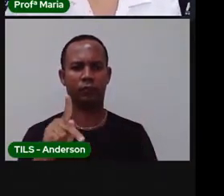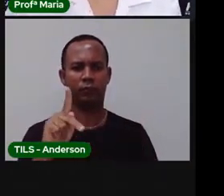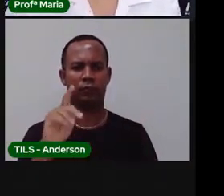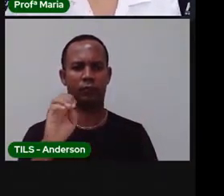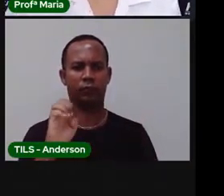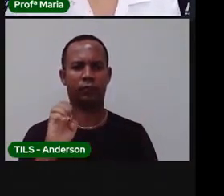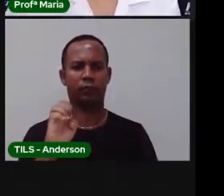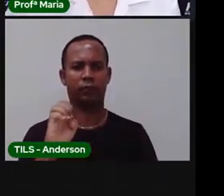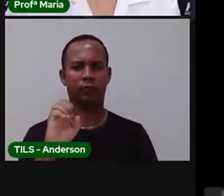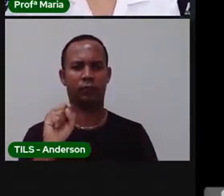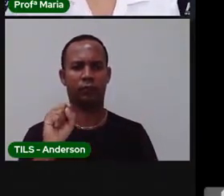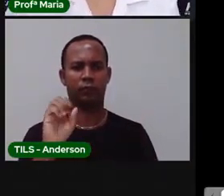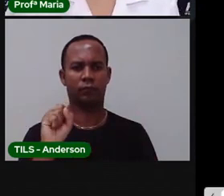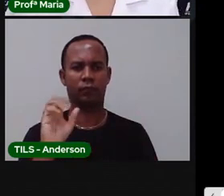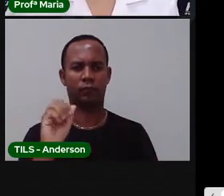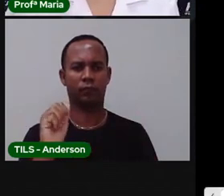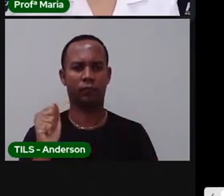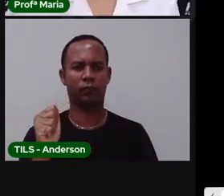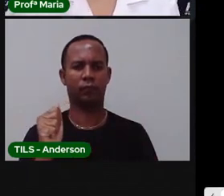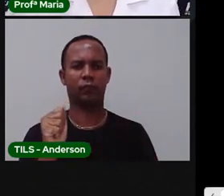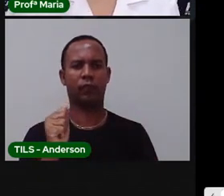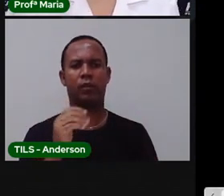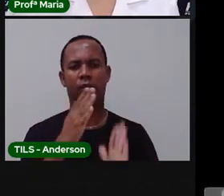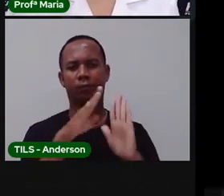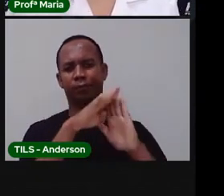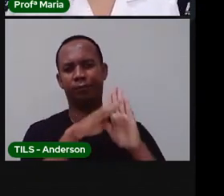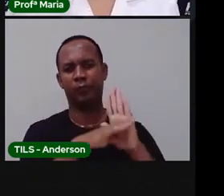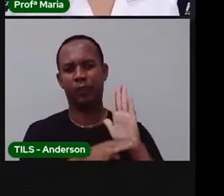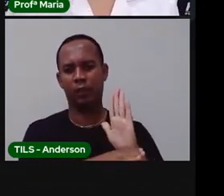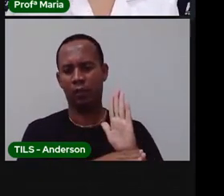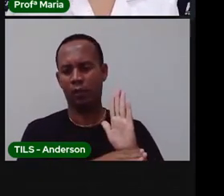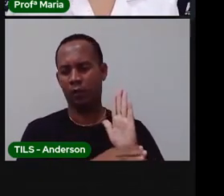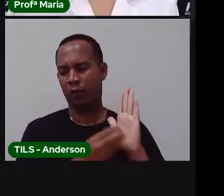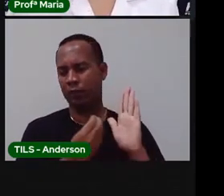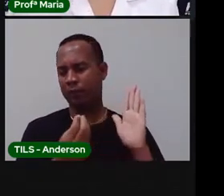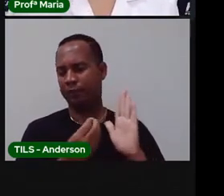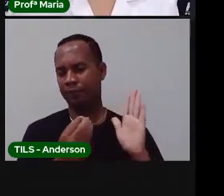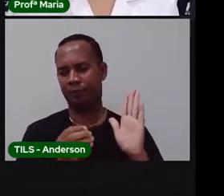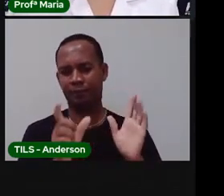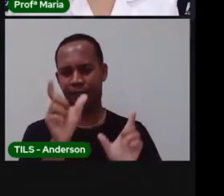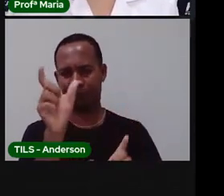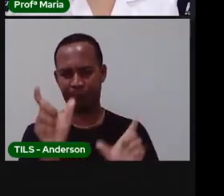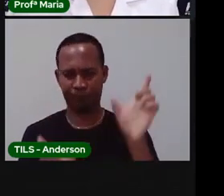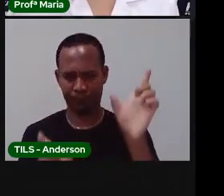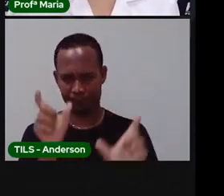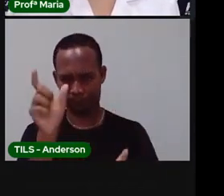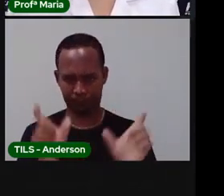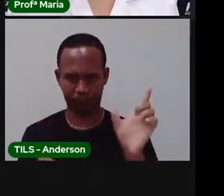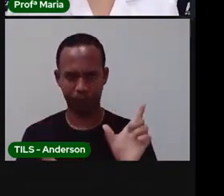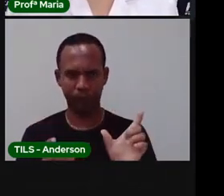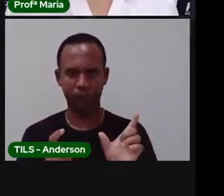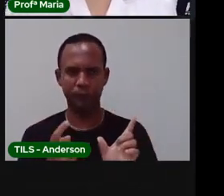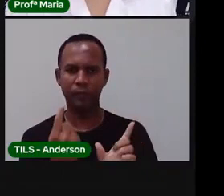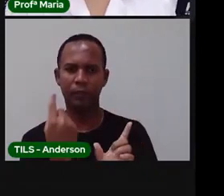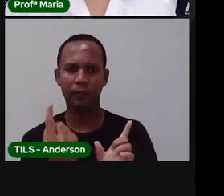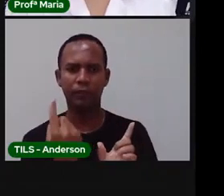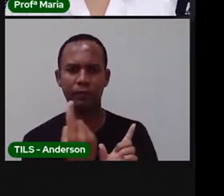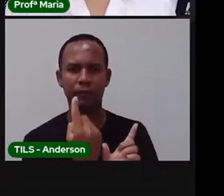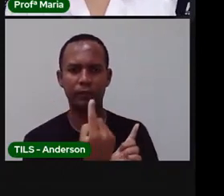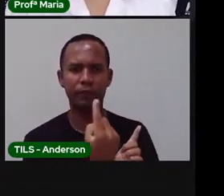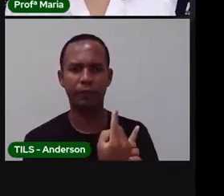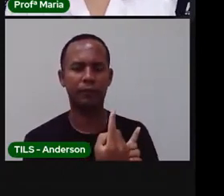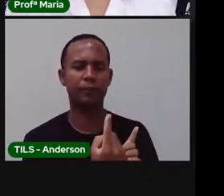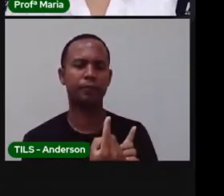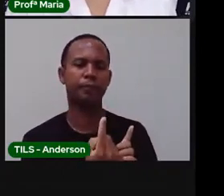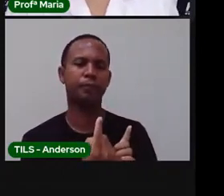E aí, como é que eu vou fazer? Depois que eu faço a separação dessas sílabas, eu vou fazer o seguinte. Eu vou voltar lá, né? E vou